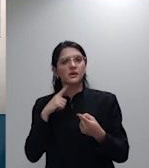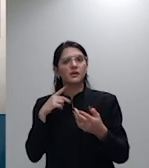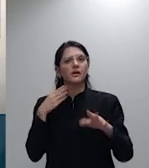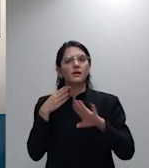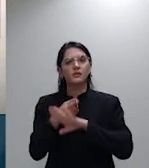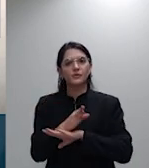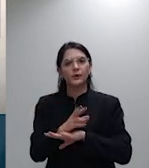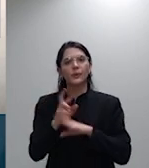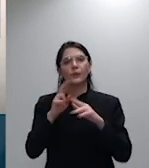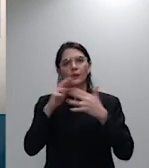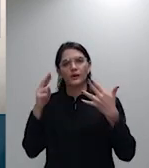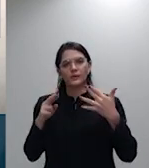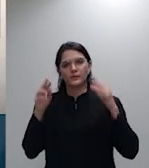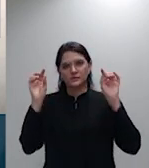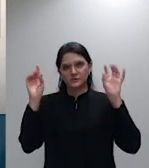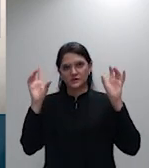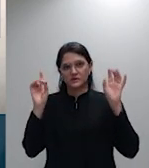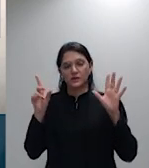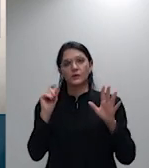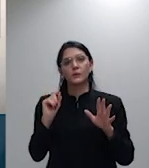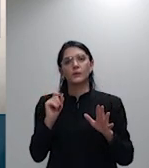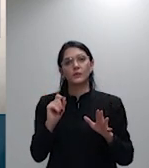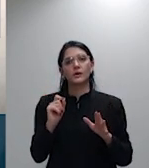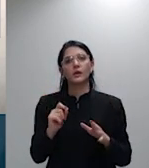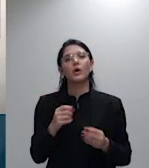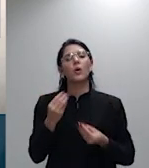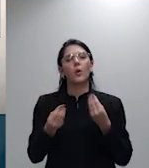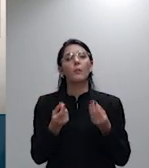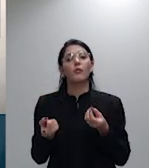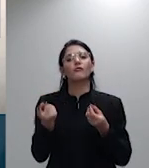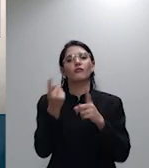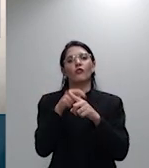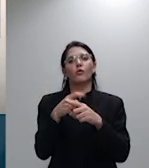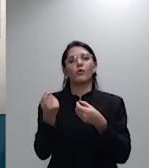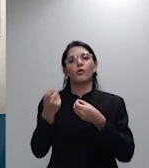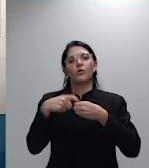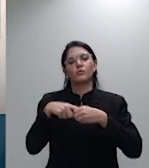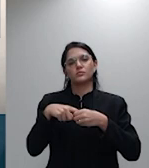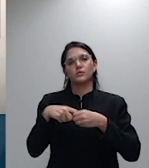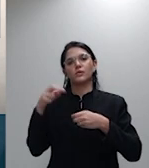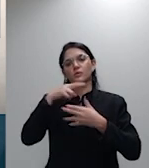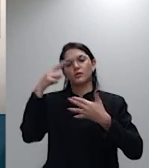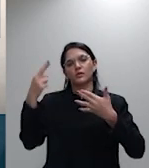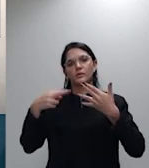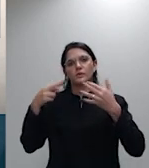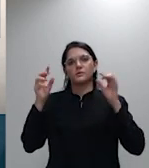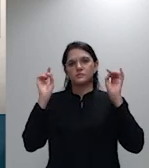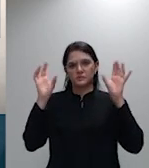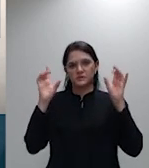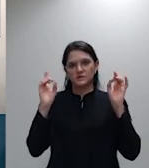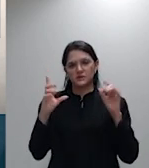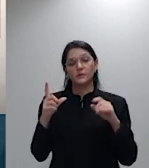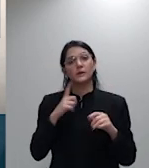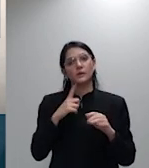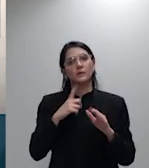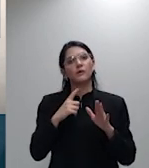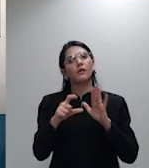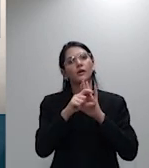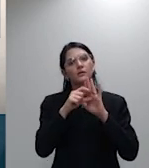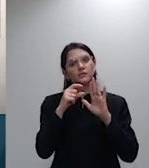devolvido por força do recurso especial. Basicamente, a tese ora objeto das sustentações orais.